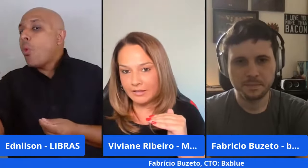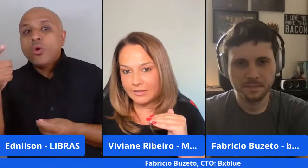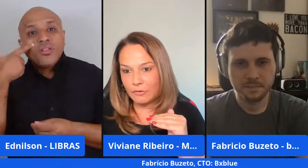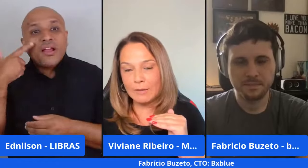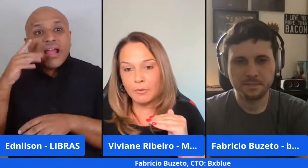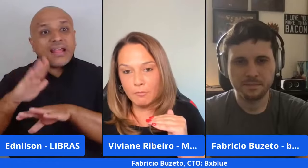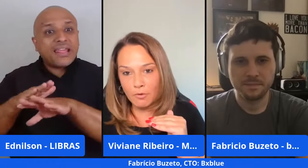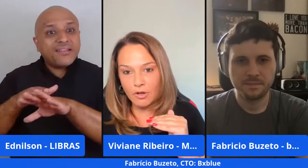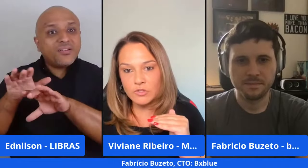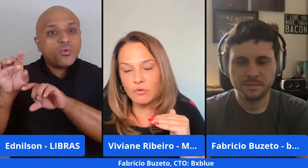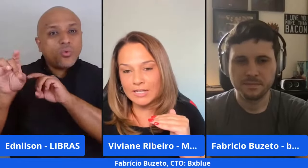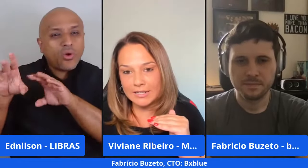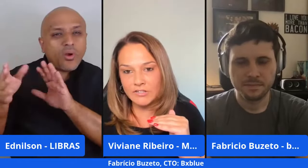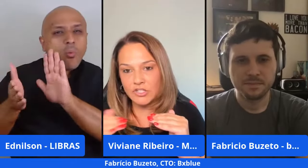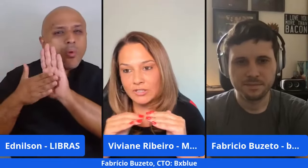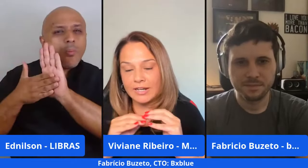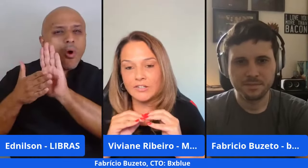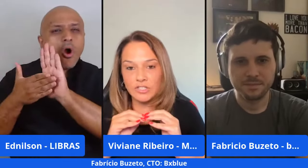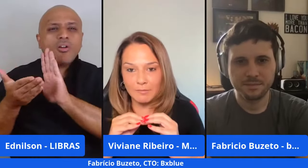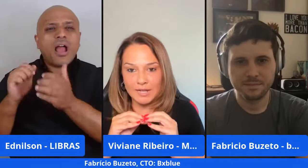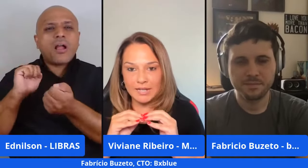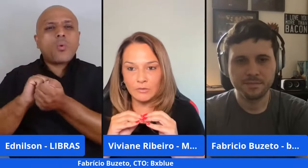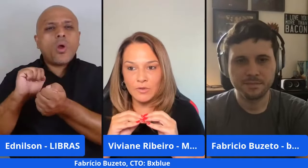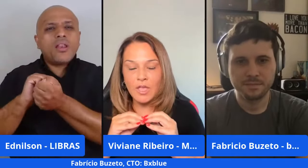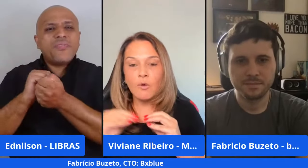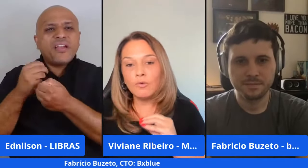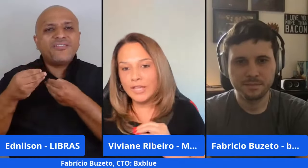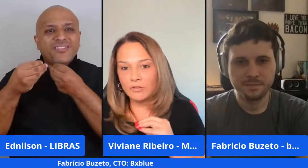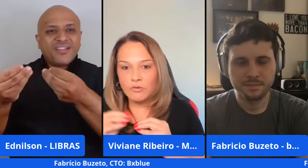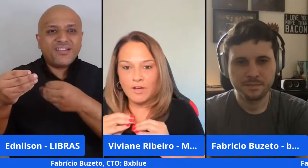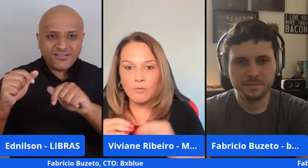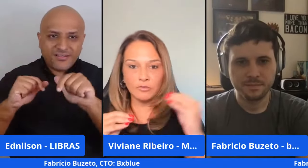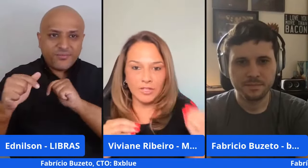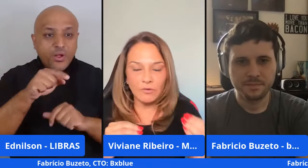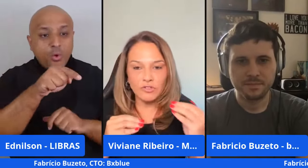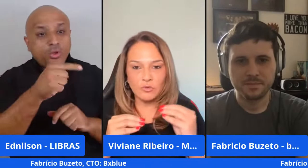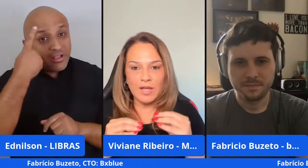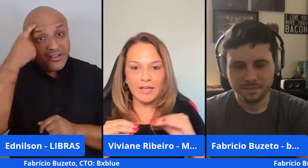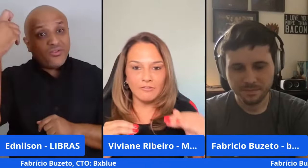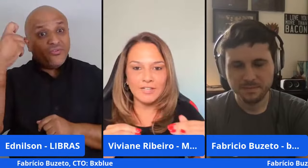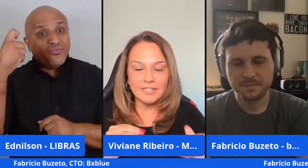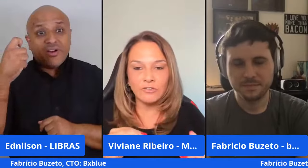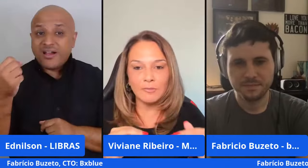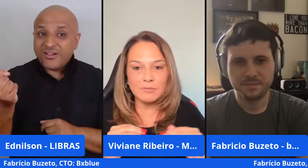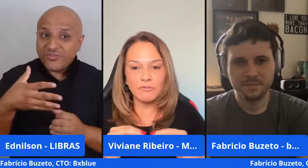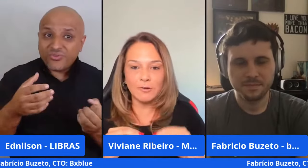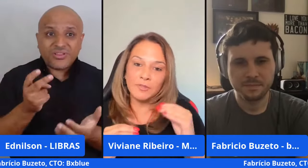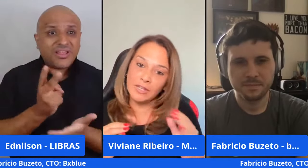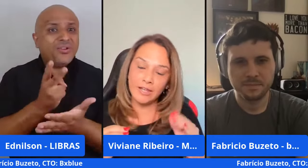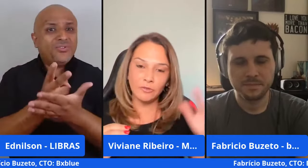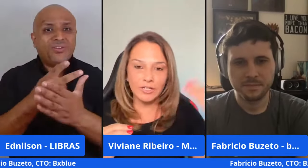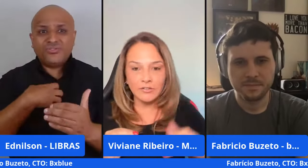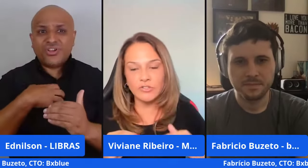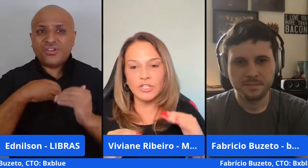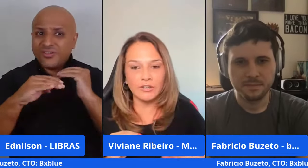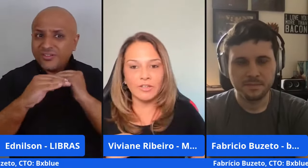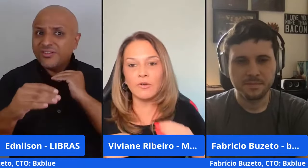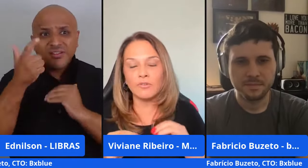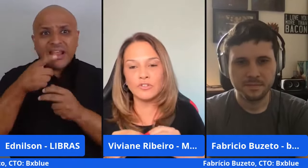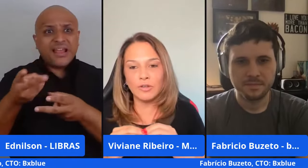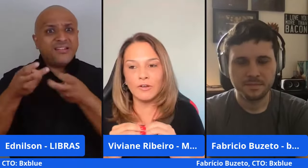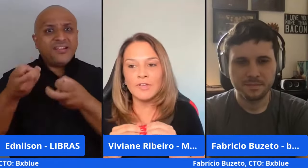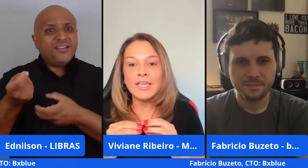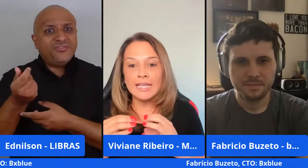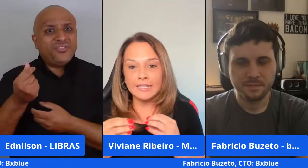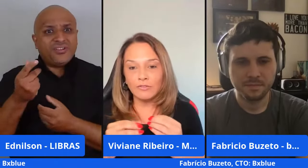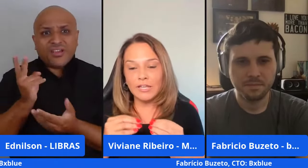olhar propósito e qualidade de entrega de trabalho um quer inovar o outro quer continuar fazendo da mesma forma porque estou ganhando dinheiro